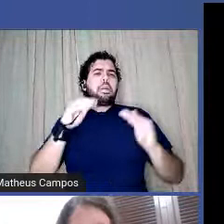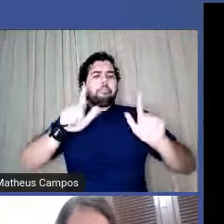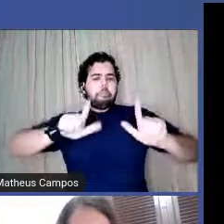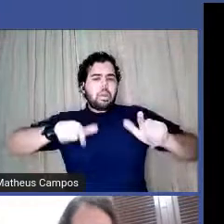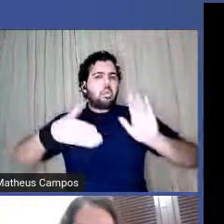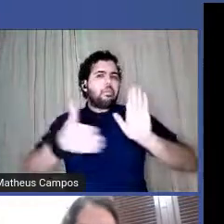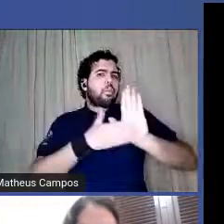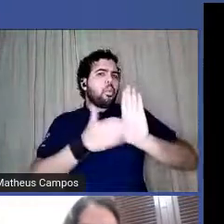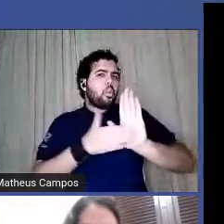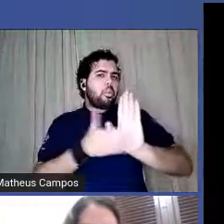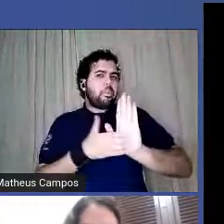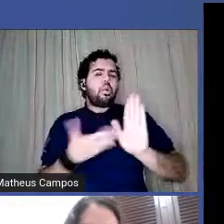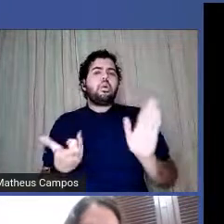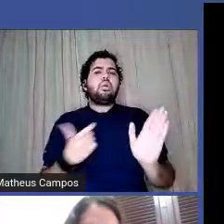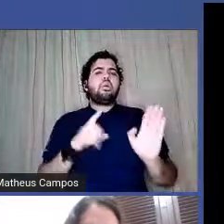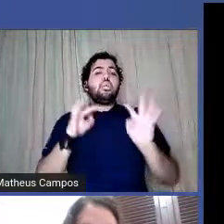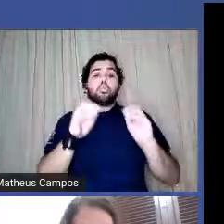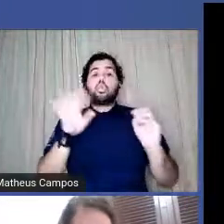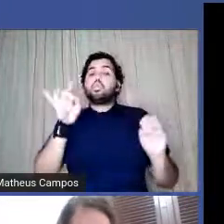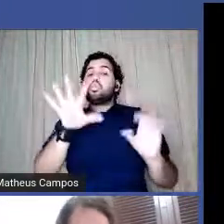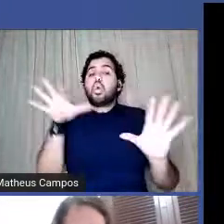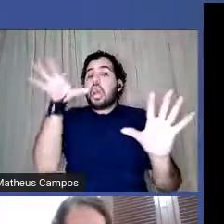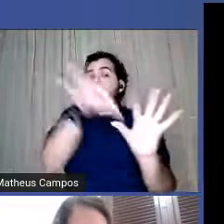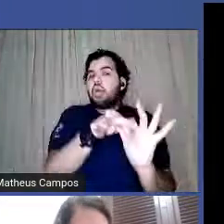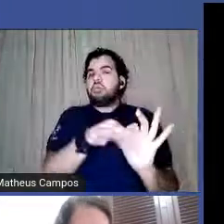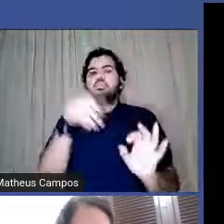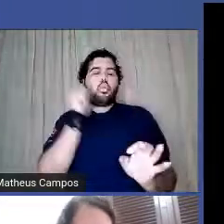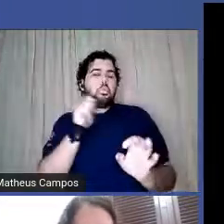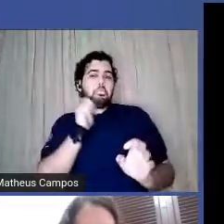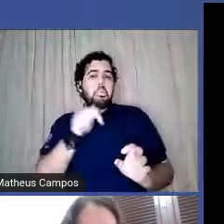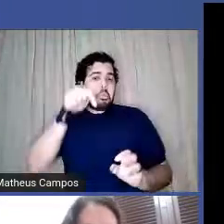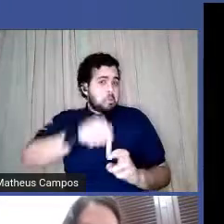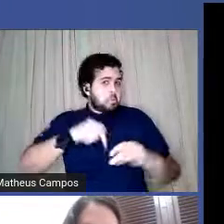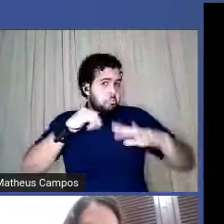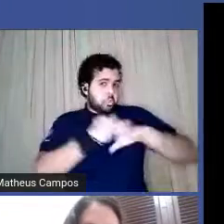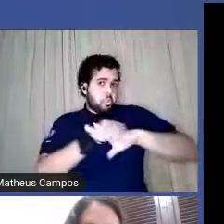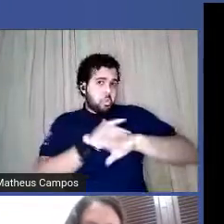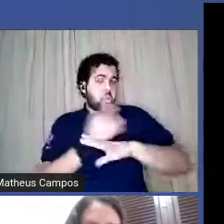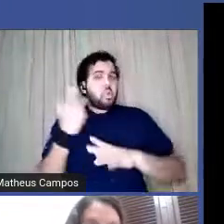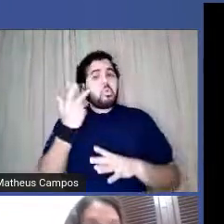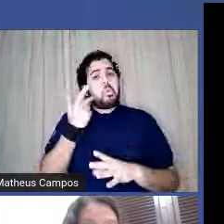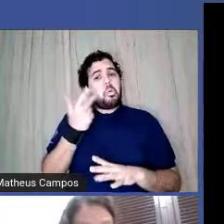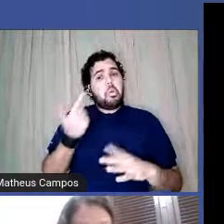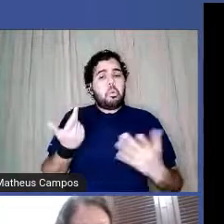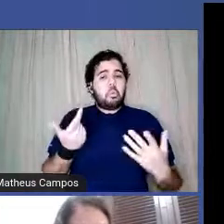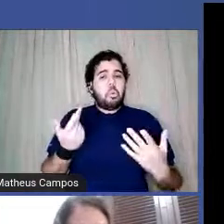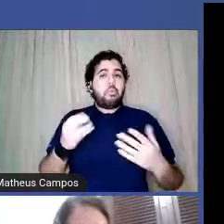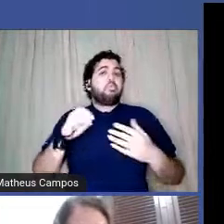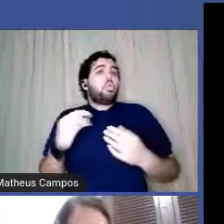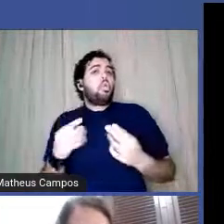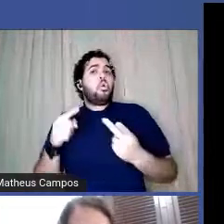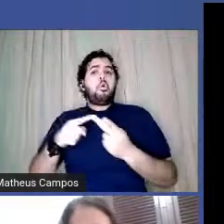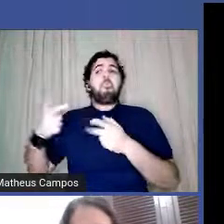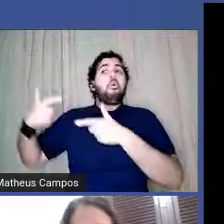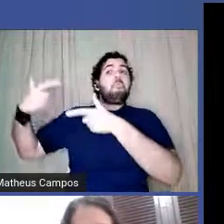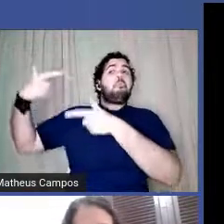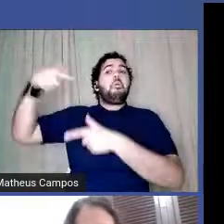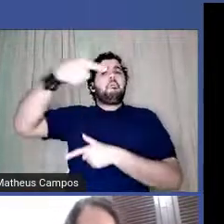protagonizada por e para mulheres? Seja aqui na cidade, né? Aqui em Fortaleza ou em outra cidade?